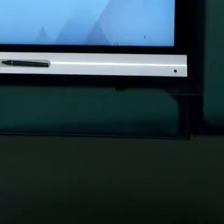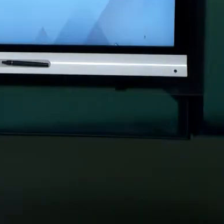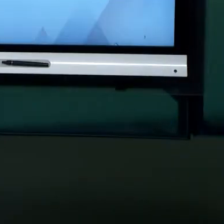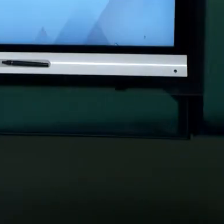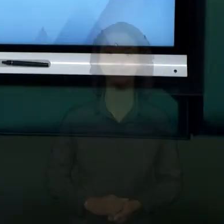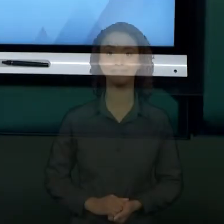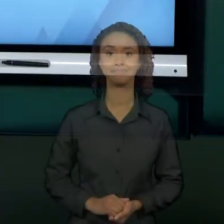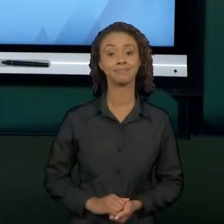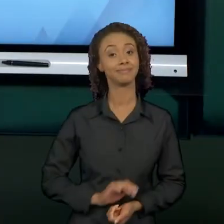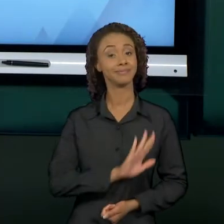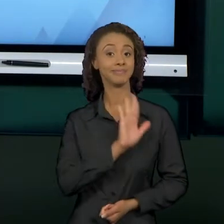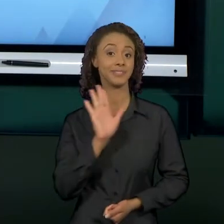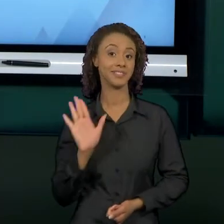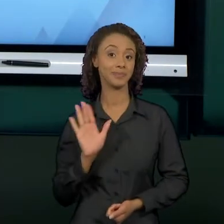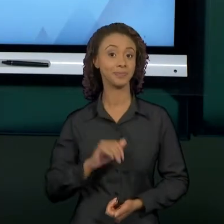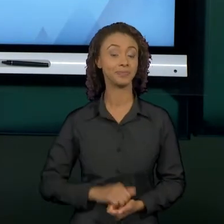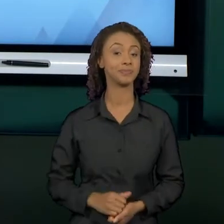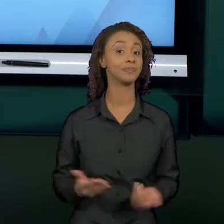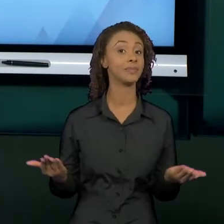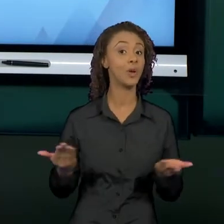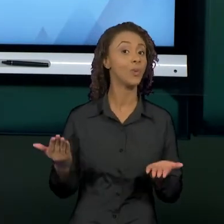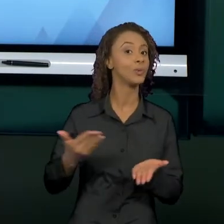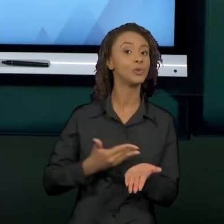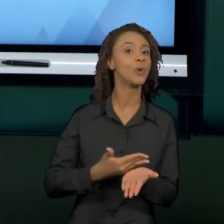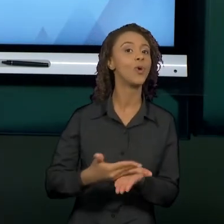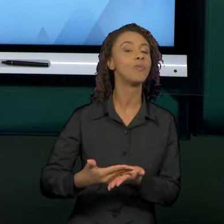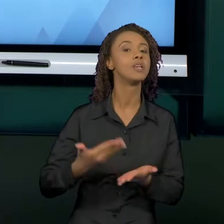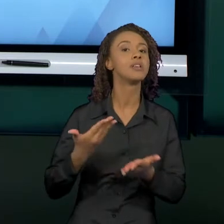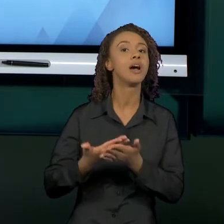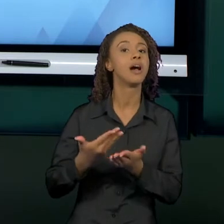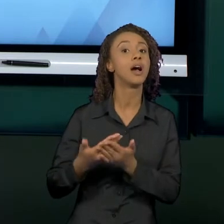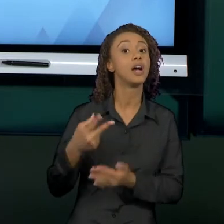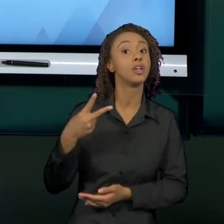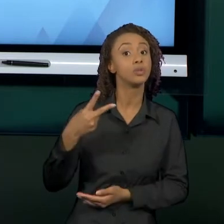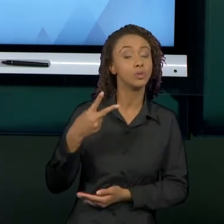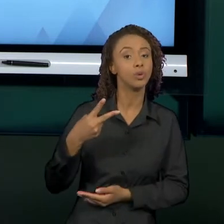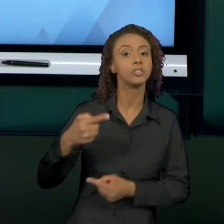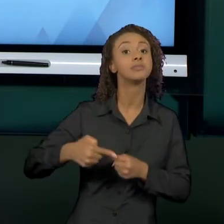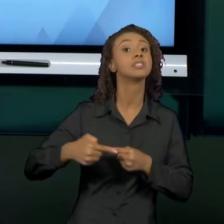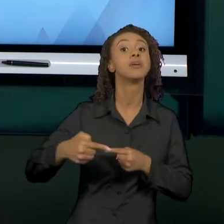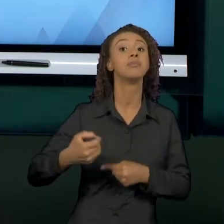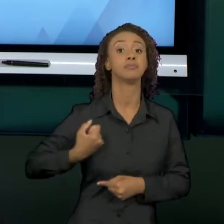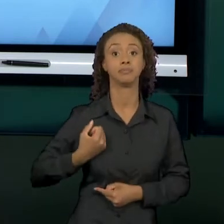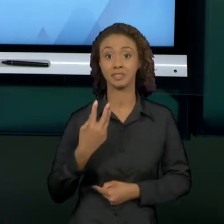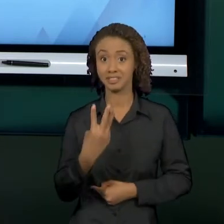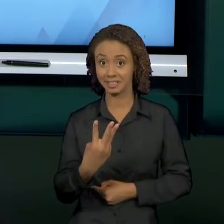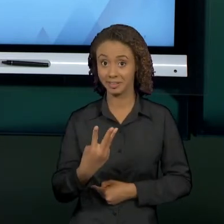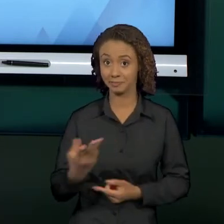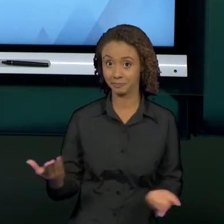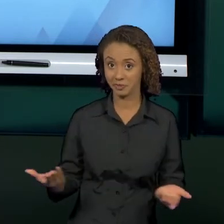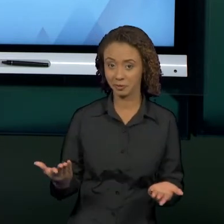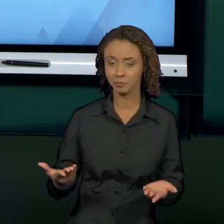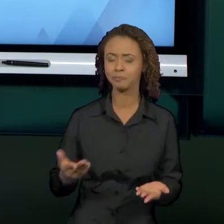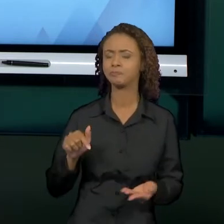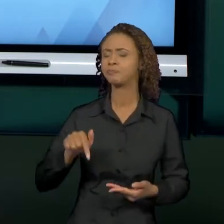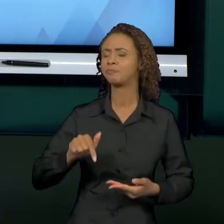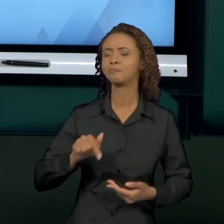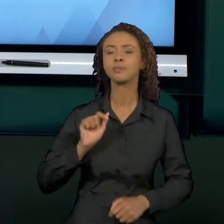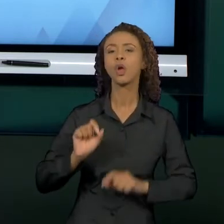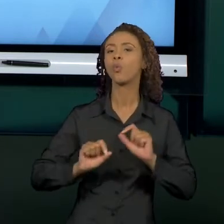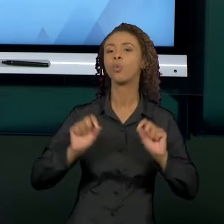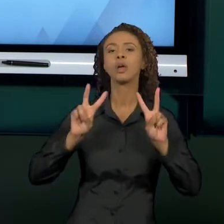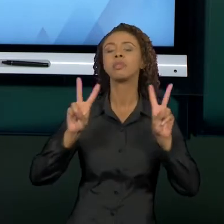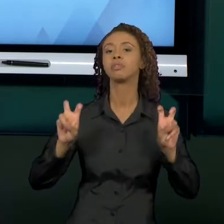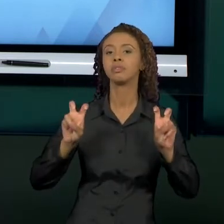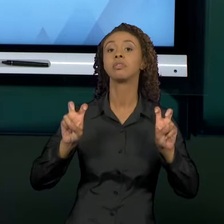Olá, vamos iniciar o segundo vídeo da semana 3. Nesse vídeo nós vamos tratar